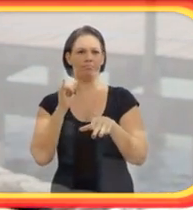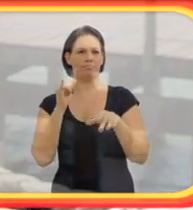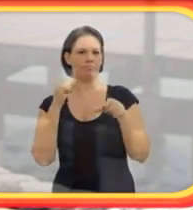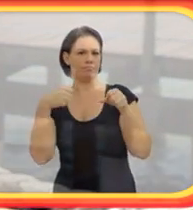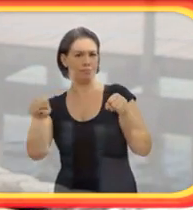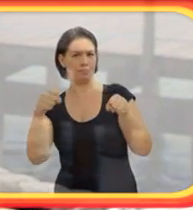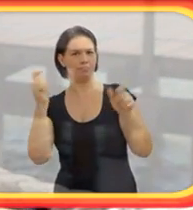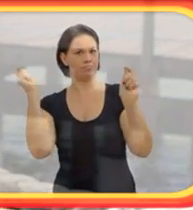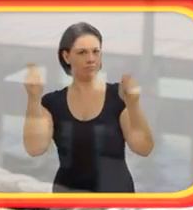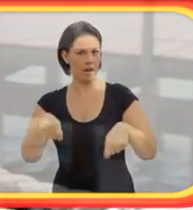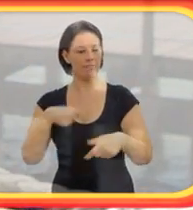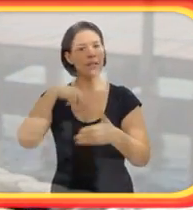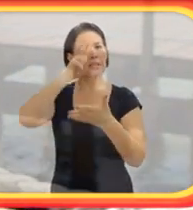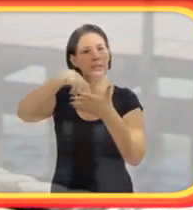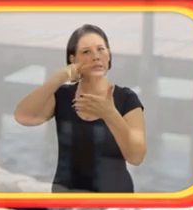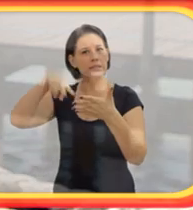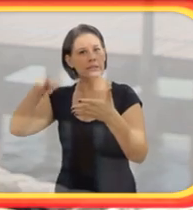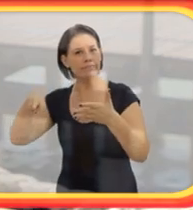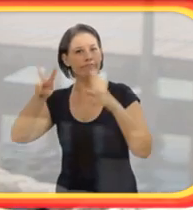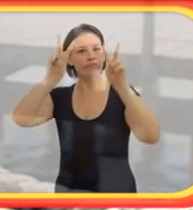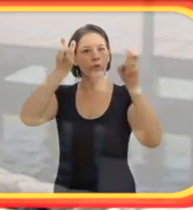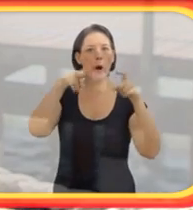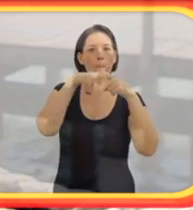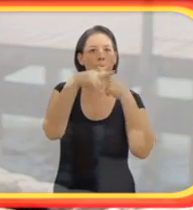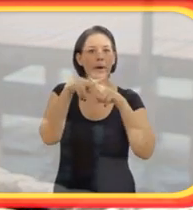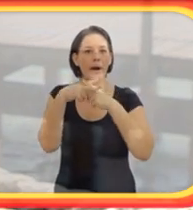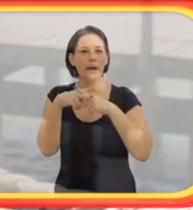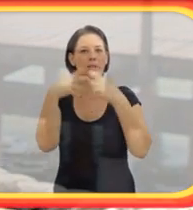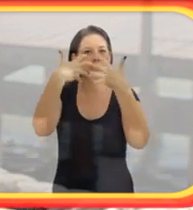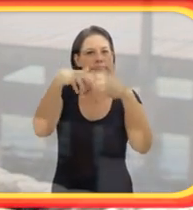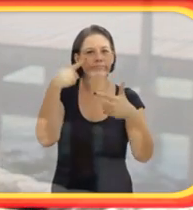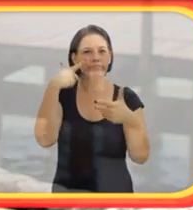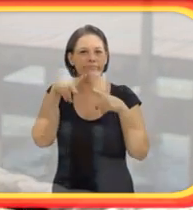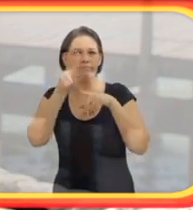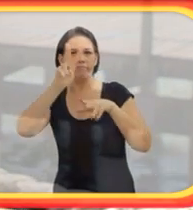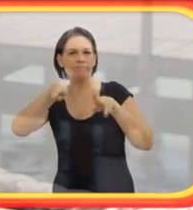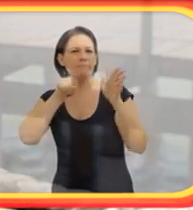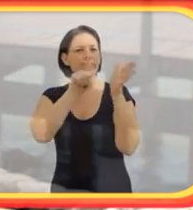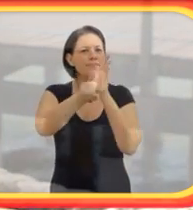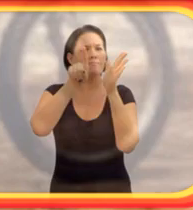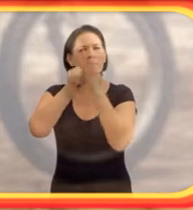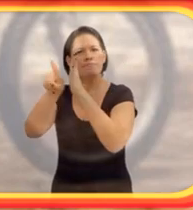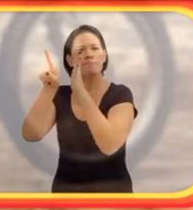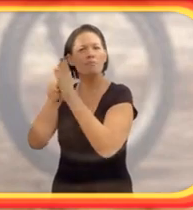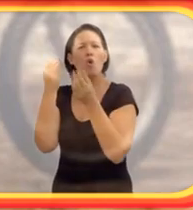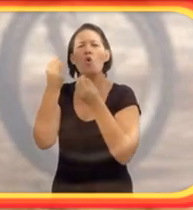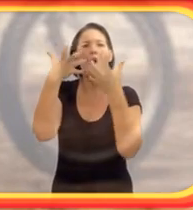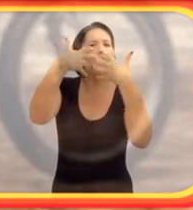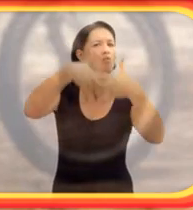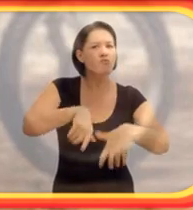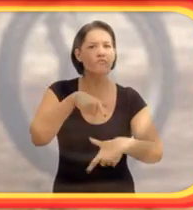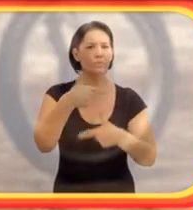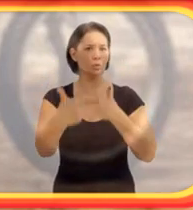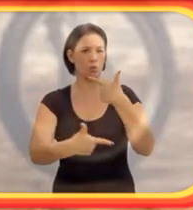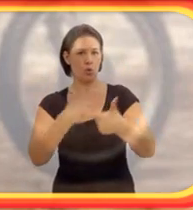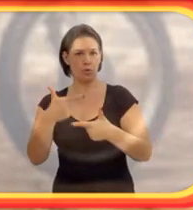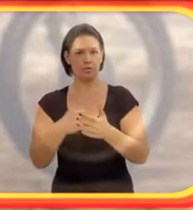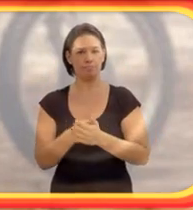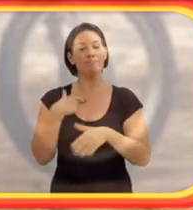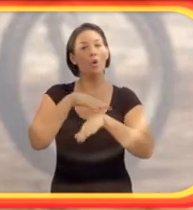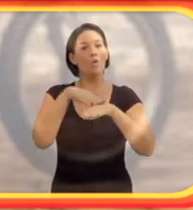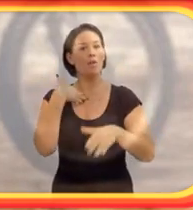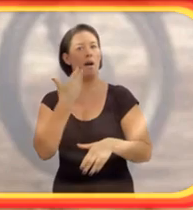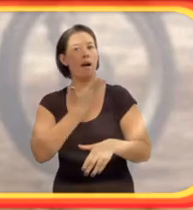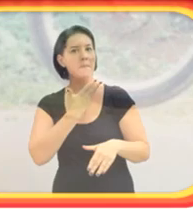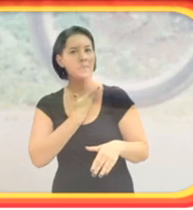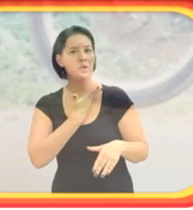perguntar para o mecânico como funcionava isso, fazia aquilo. E comecei a conversar com esses meus amigos. E eu levei dois anos e meio